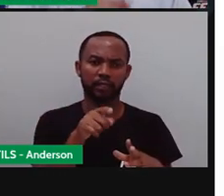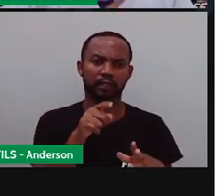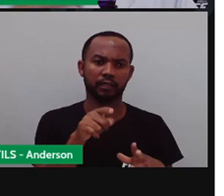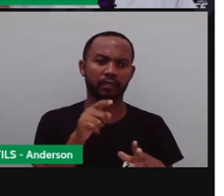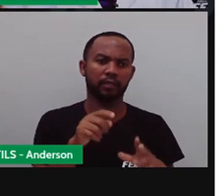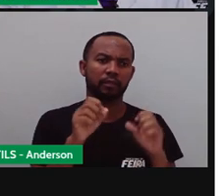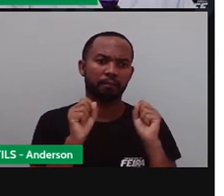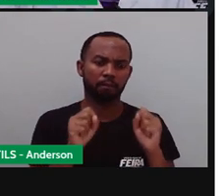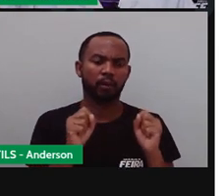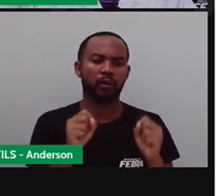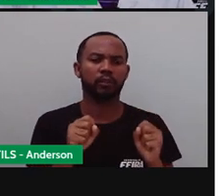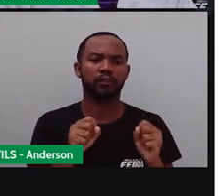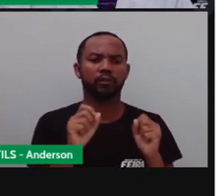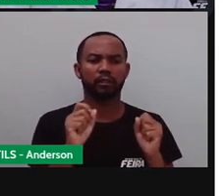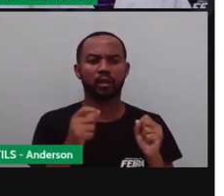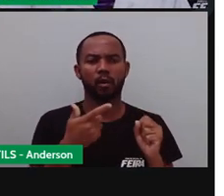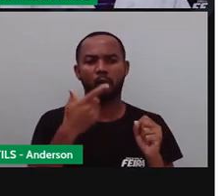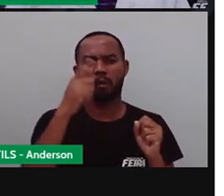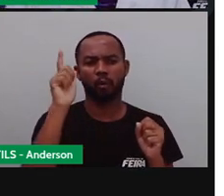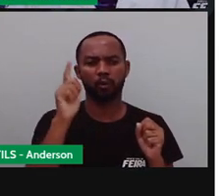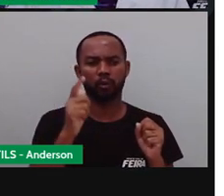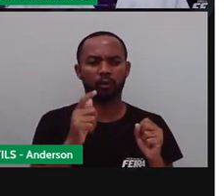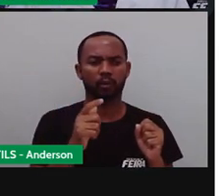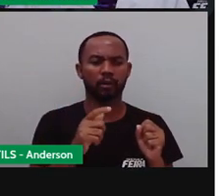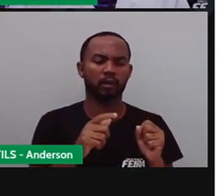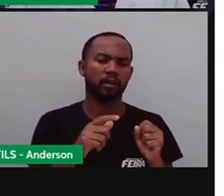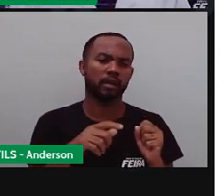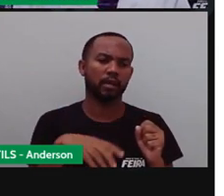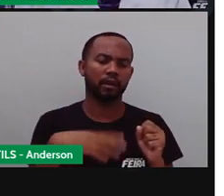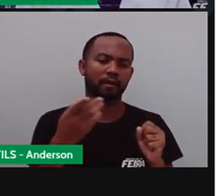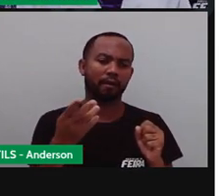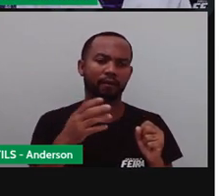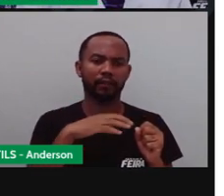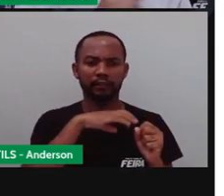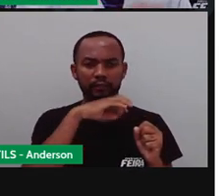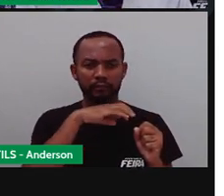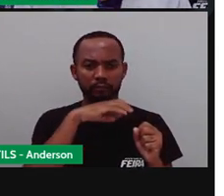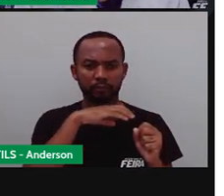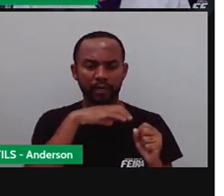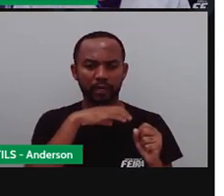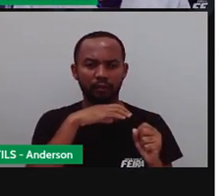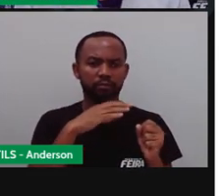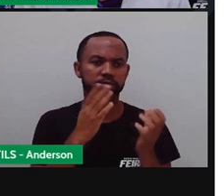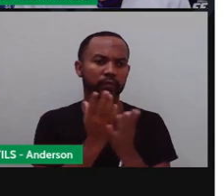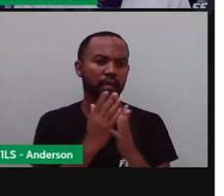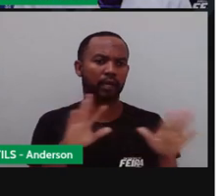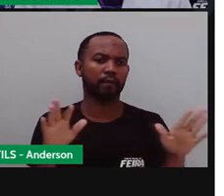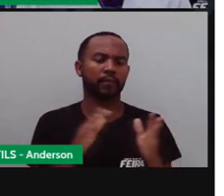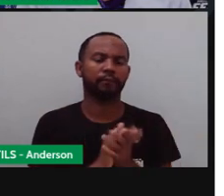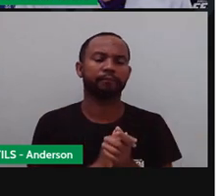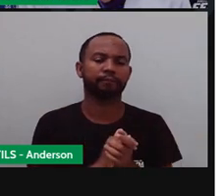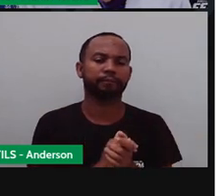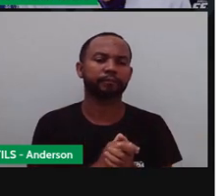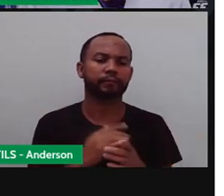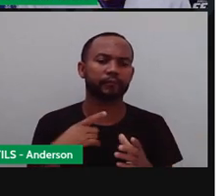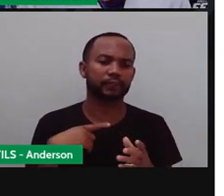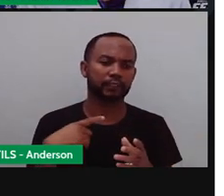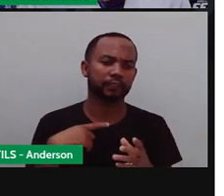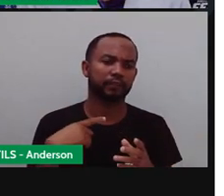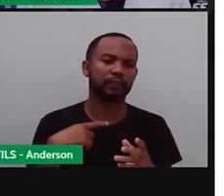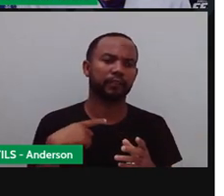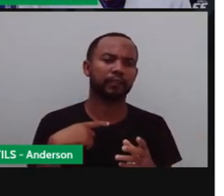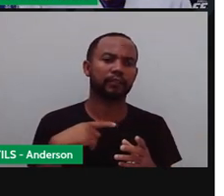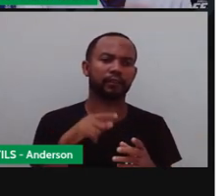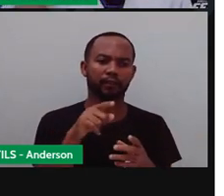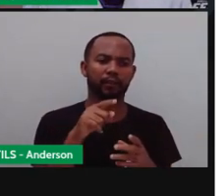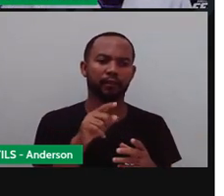ele pode ser o alimento de um outro animal, não é isso? E ele também vai consumir alguma coisa. Ele tem uma função dentro